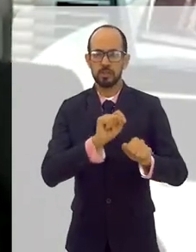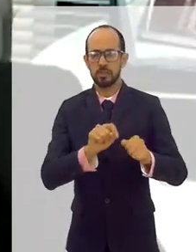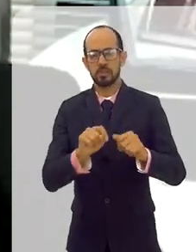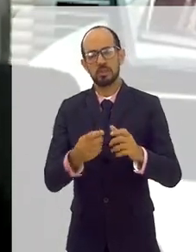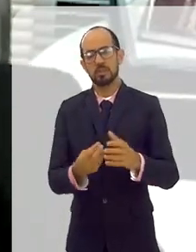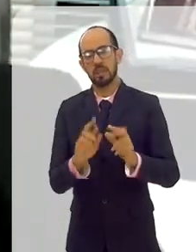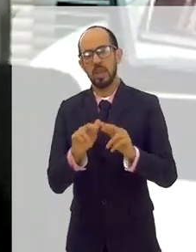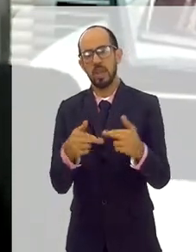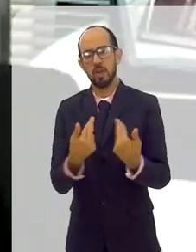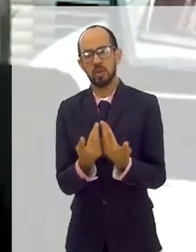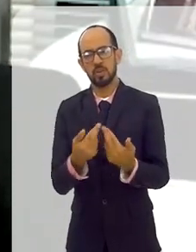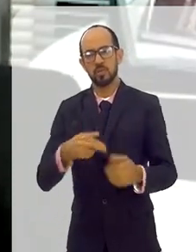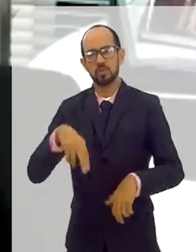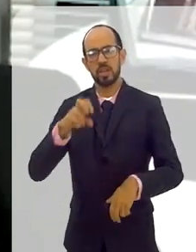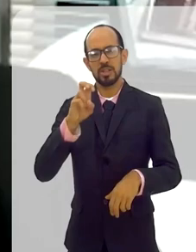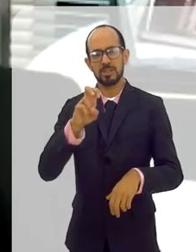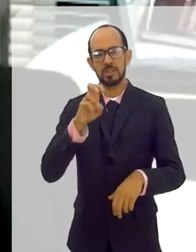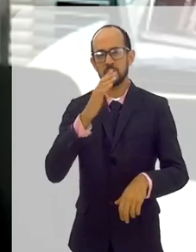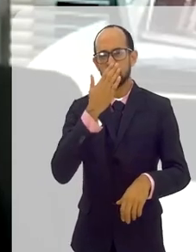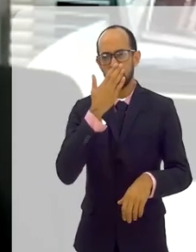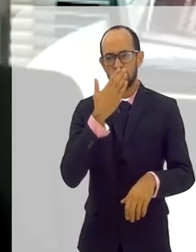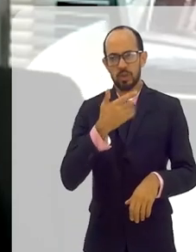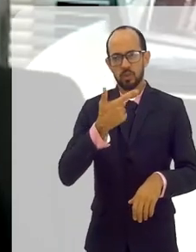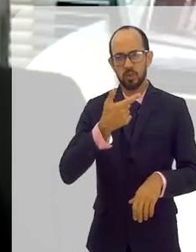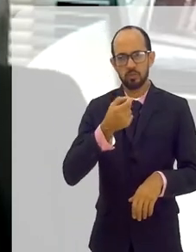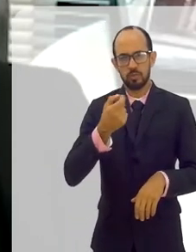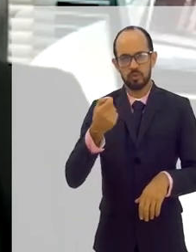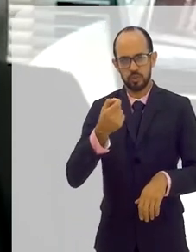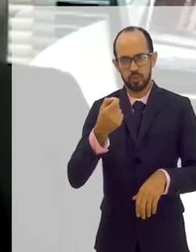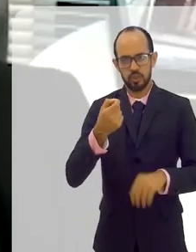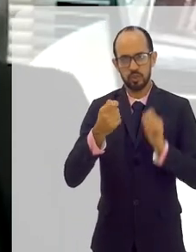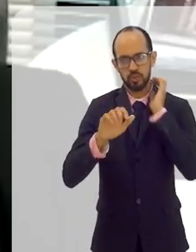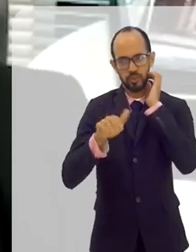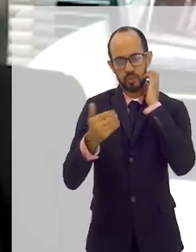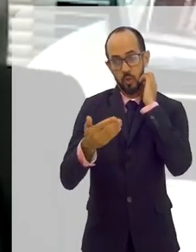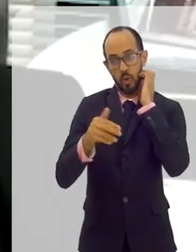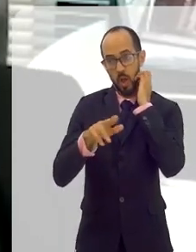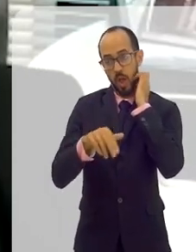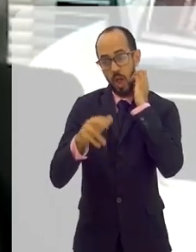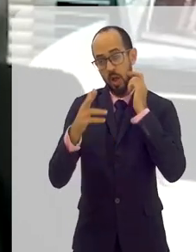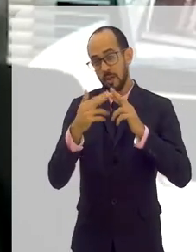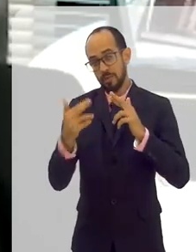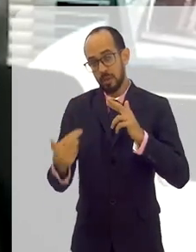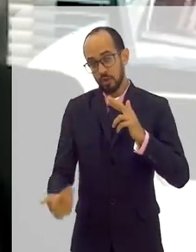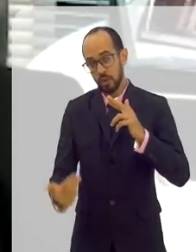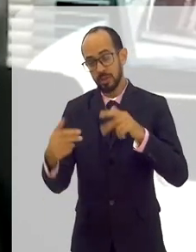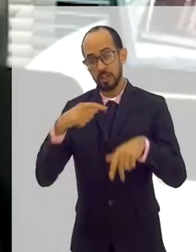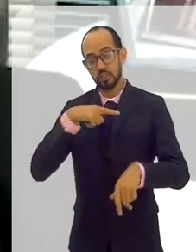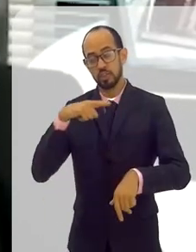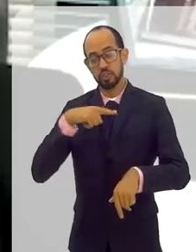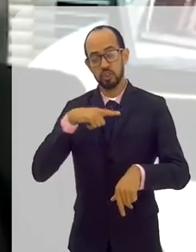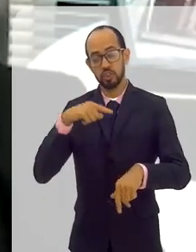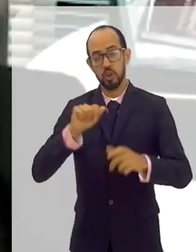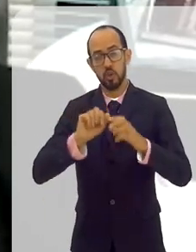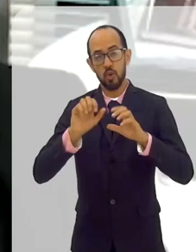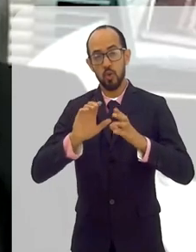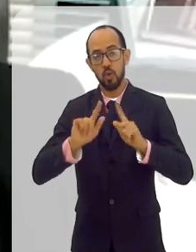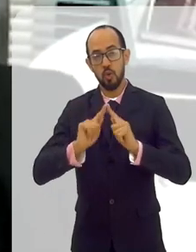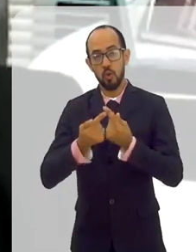que se reuniram pela primeira vez no dia 5 de fevereiro de 2020. Portanto, UFRJ tinha um grupo de especialistas